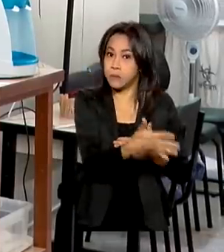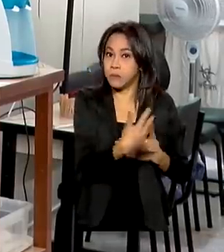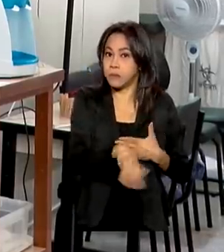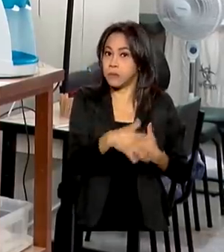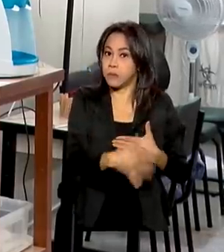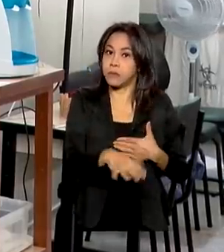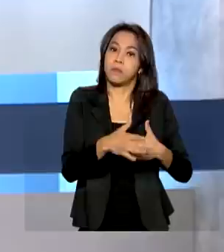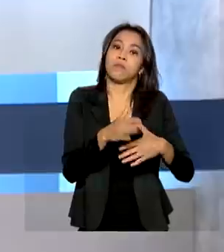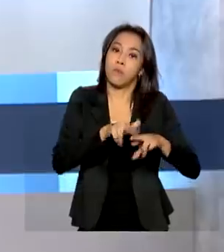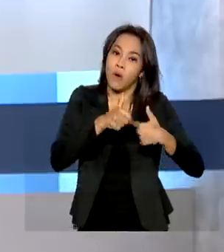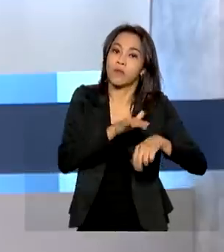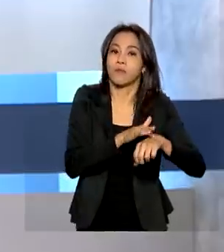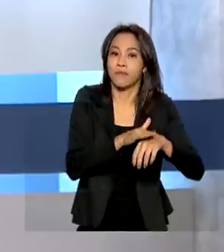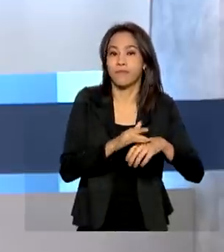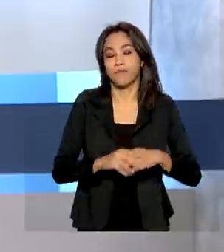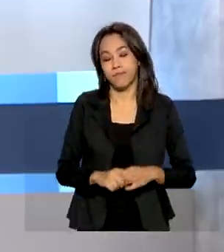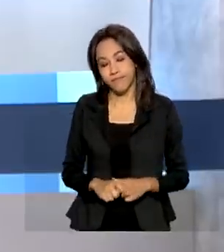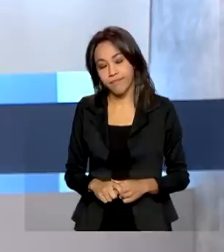grave da doença.